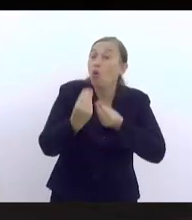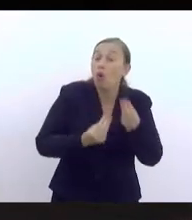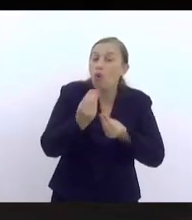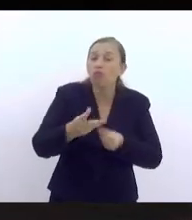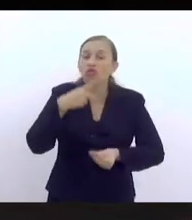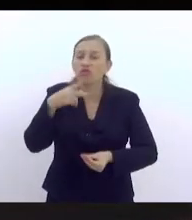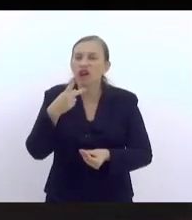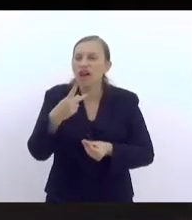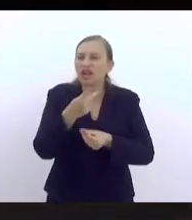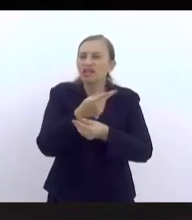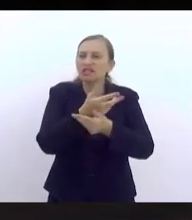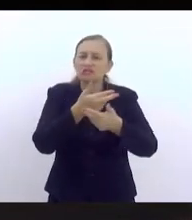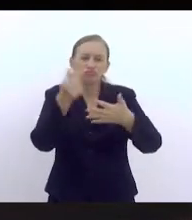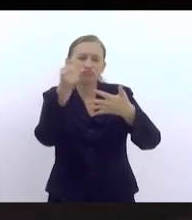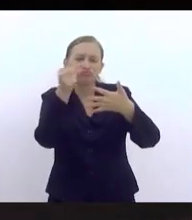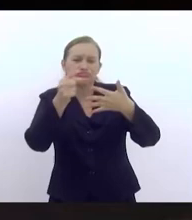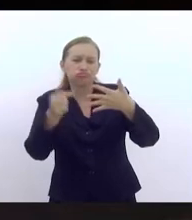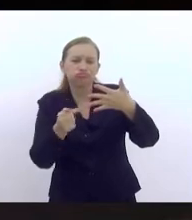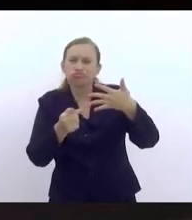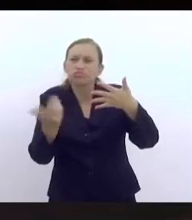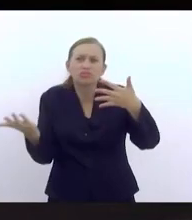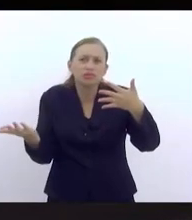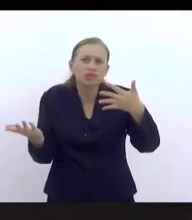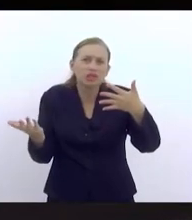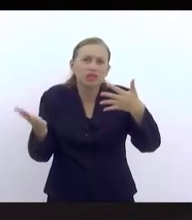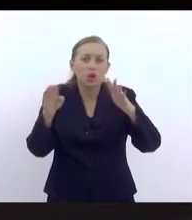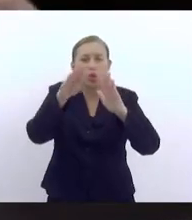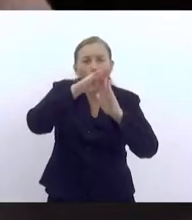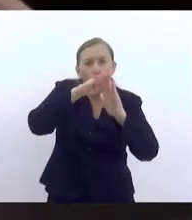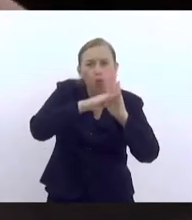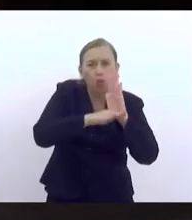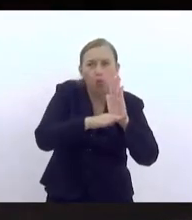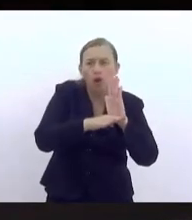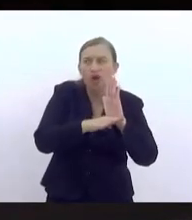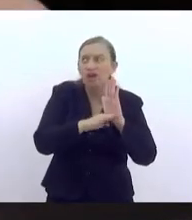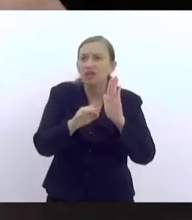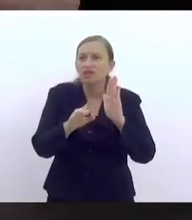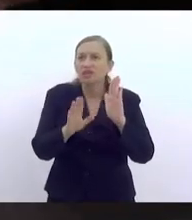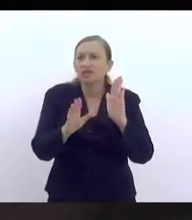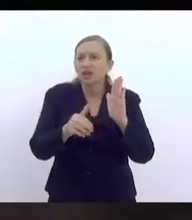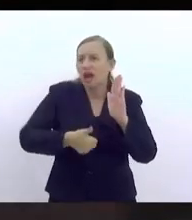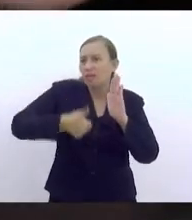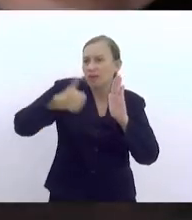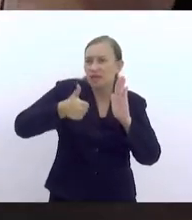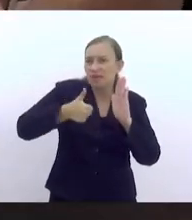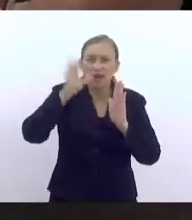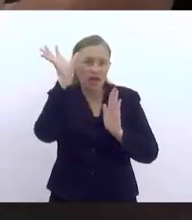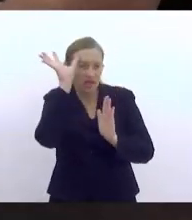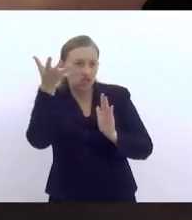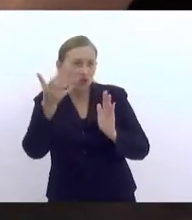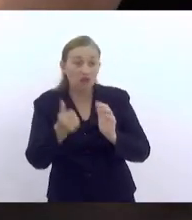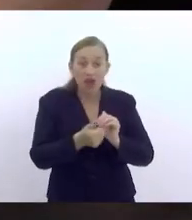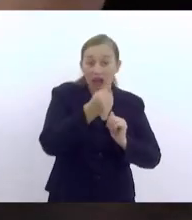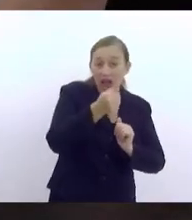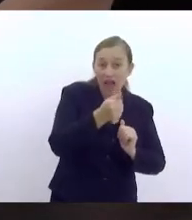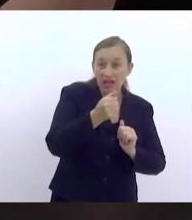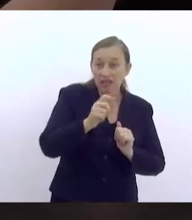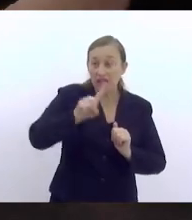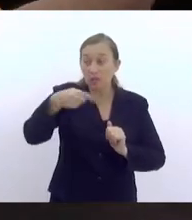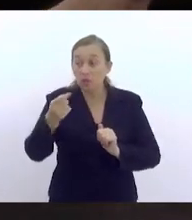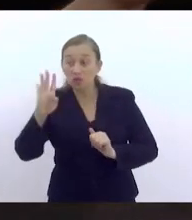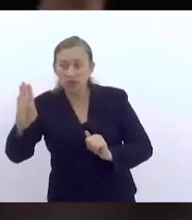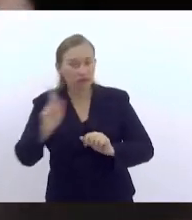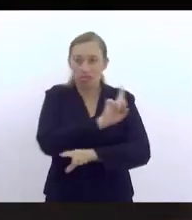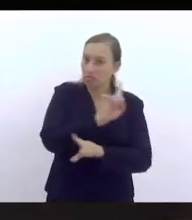dessas coisas? Isso está na ordem. Não são coisas que... Primeiro a gente resolve uma coisa e depois resolve outra.